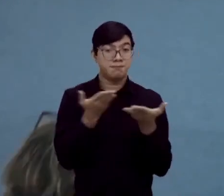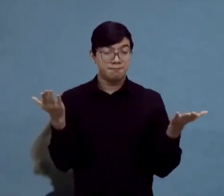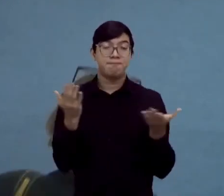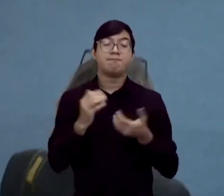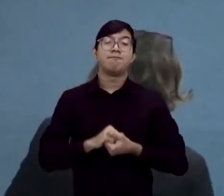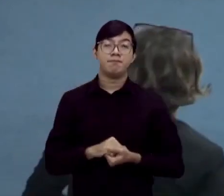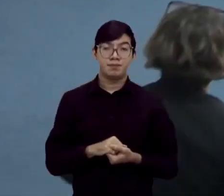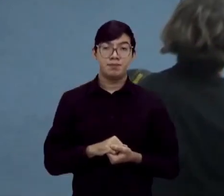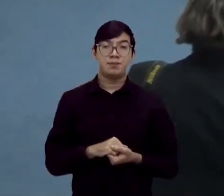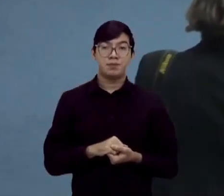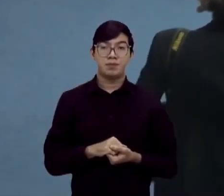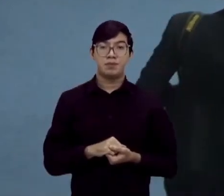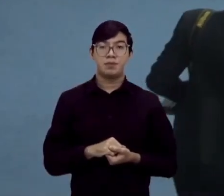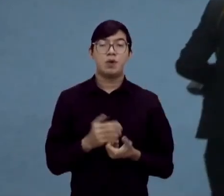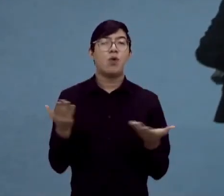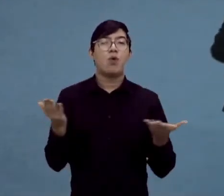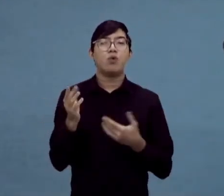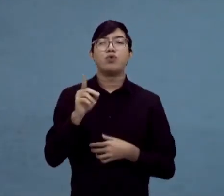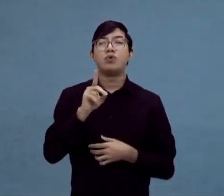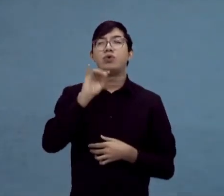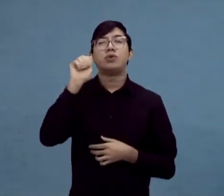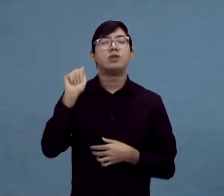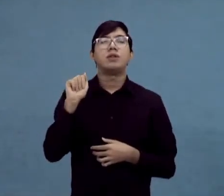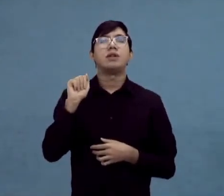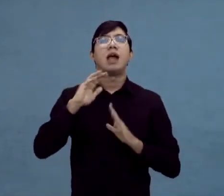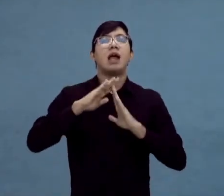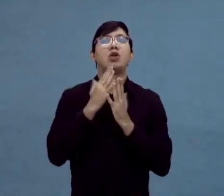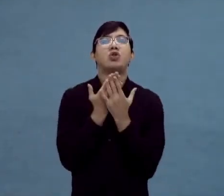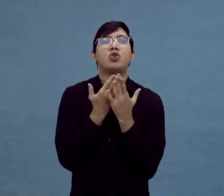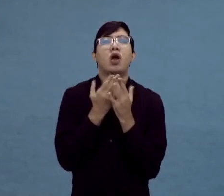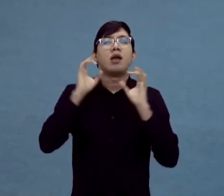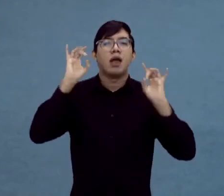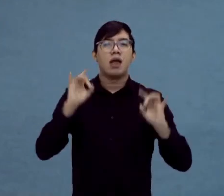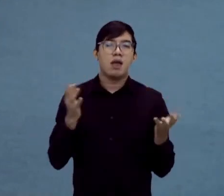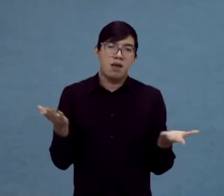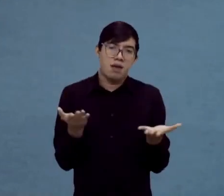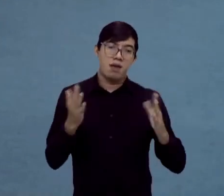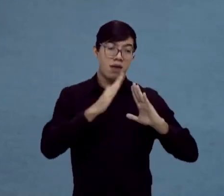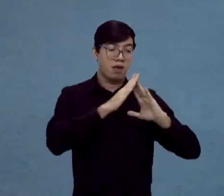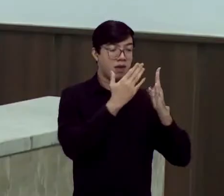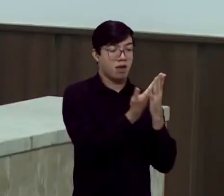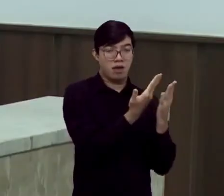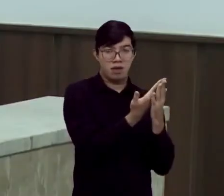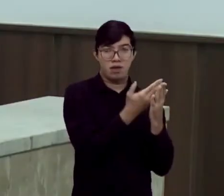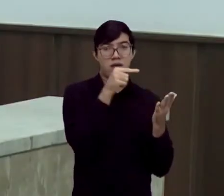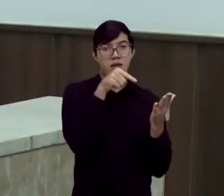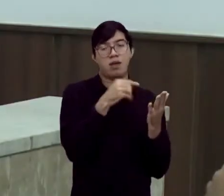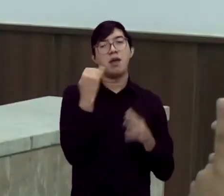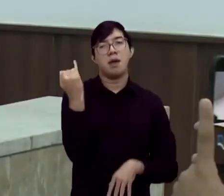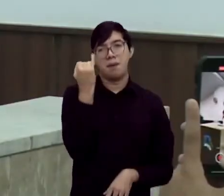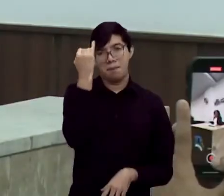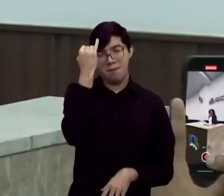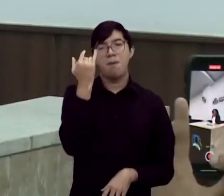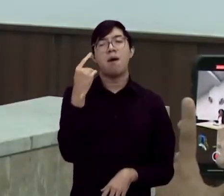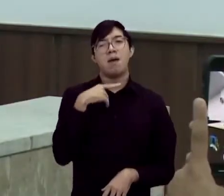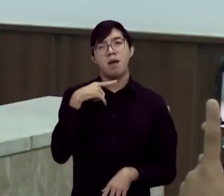É o dia da escola, essa instituição tão importante para toda a comunidade, toda